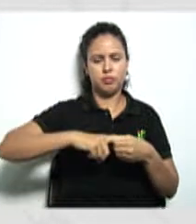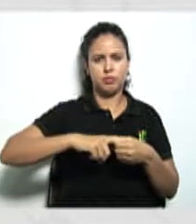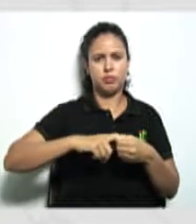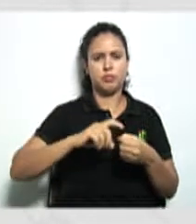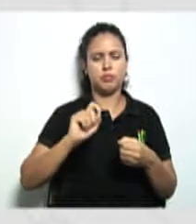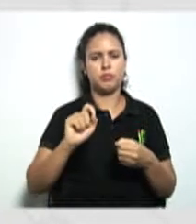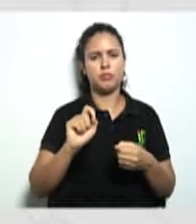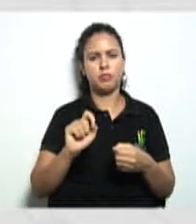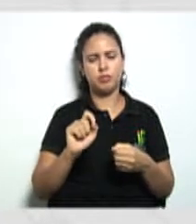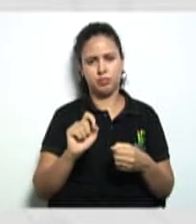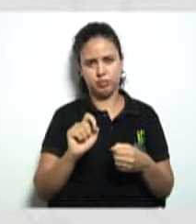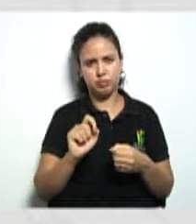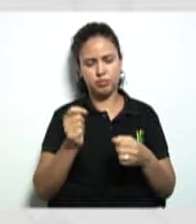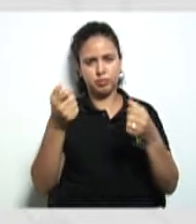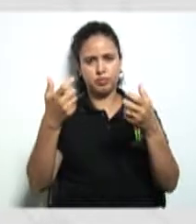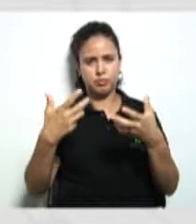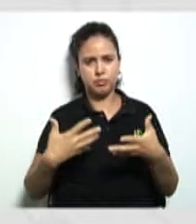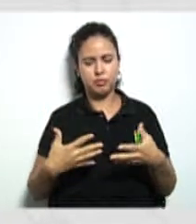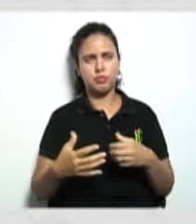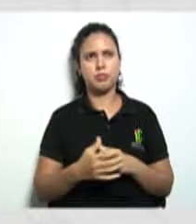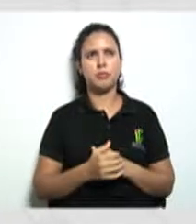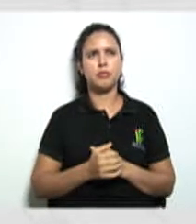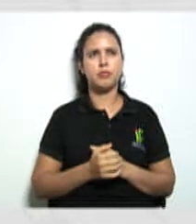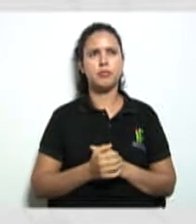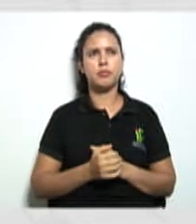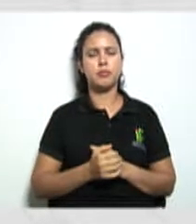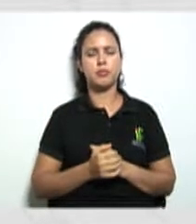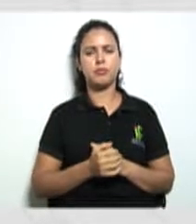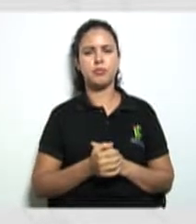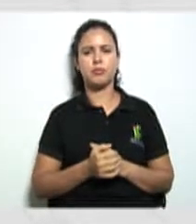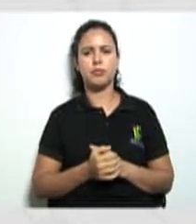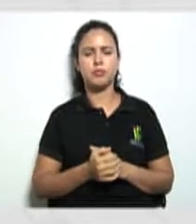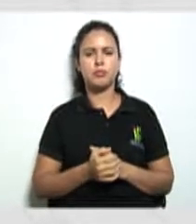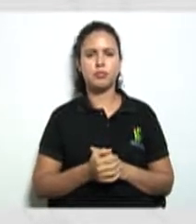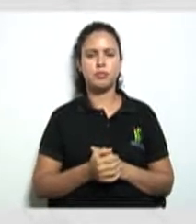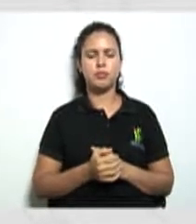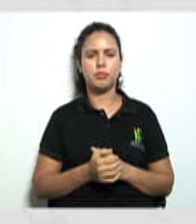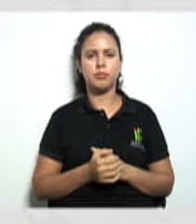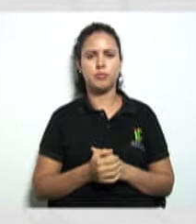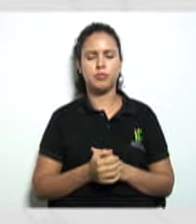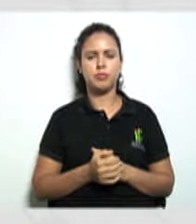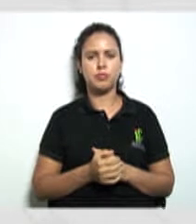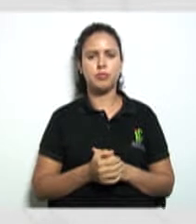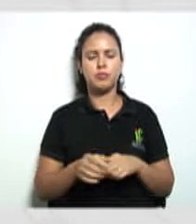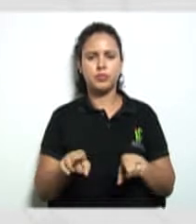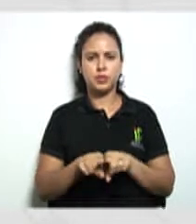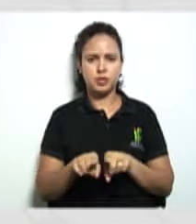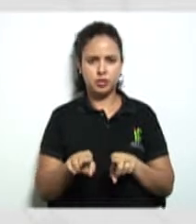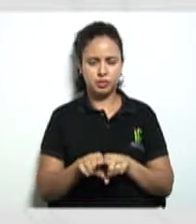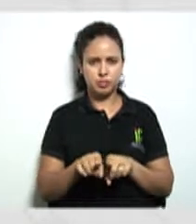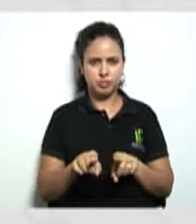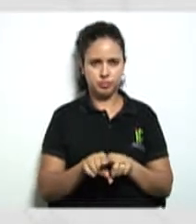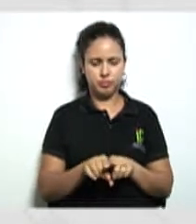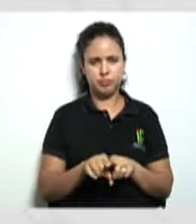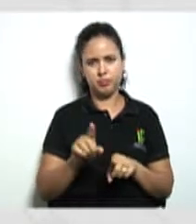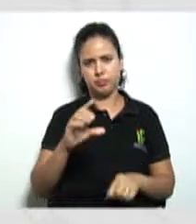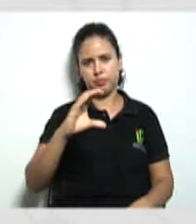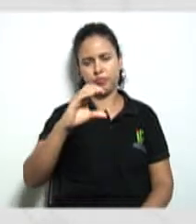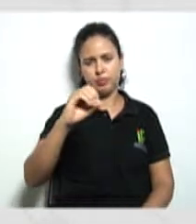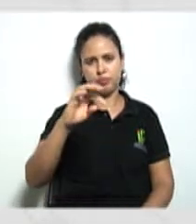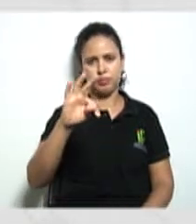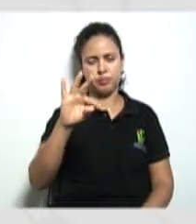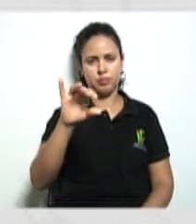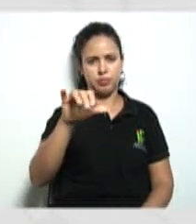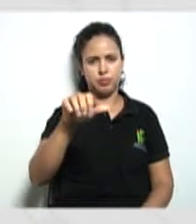aqui ó vou voltar esse slide para falar um pouco sobre essa questão da cota aqui. Lembra quando eu falei no